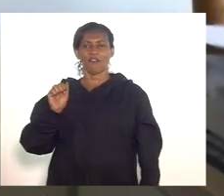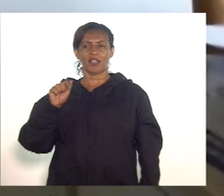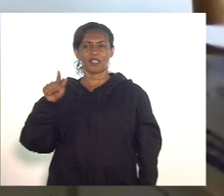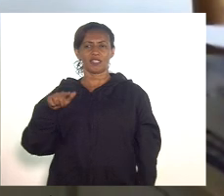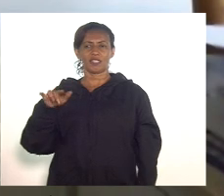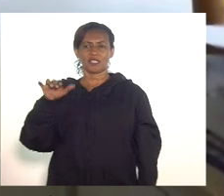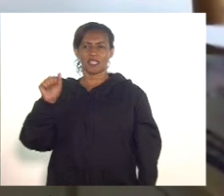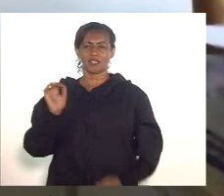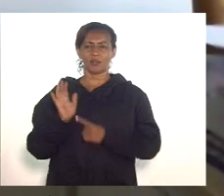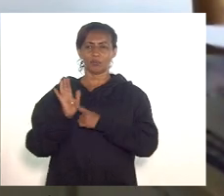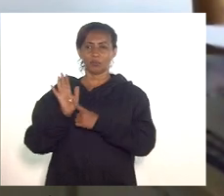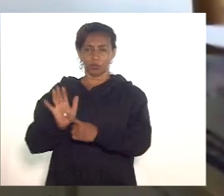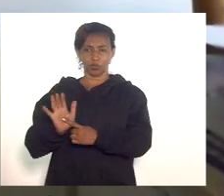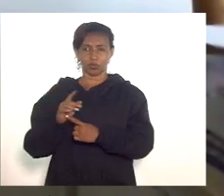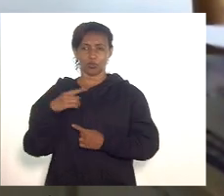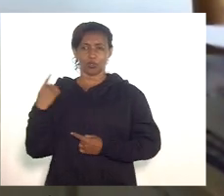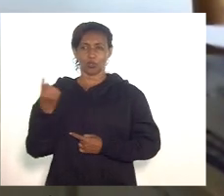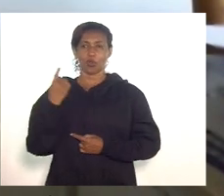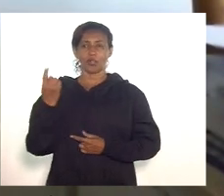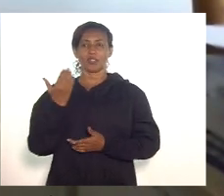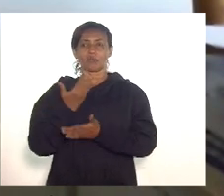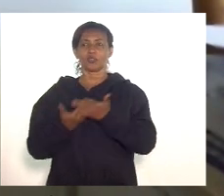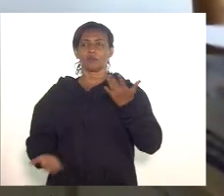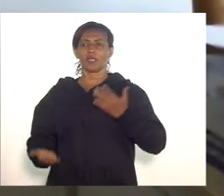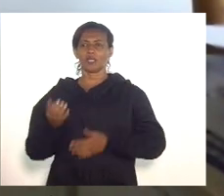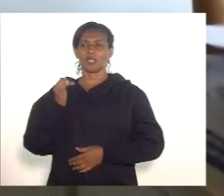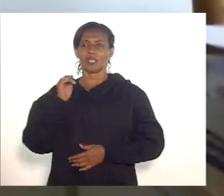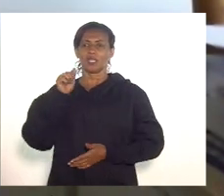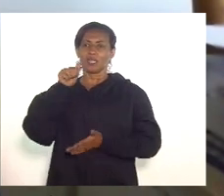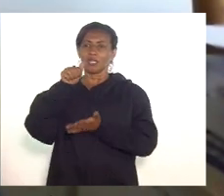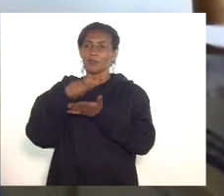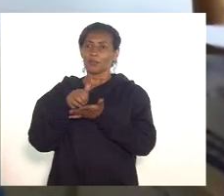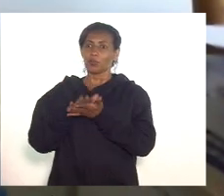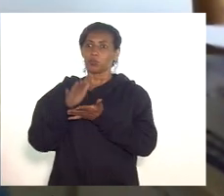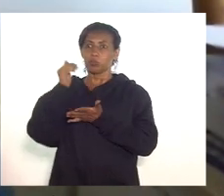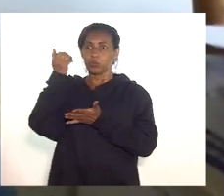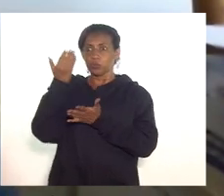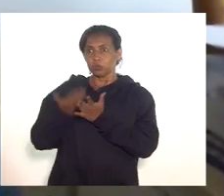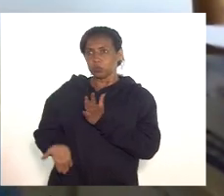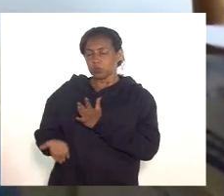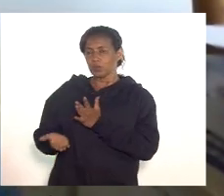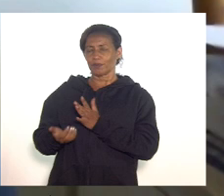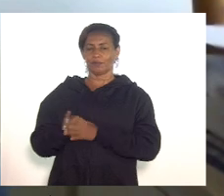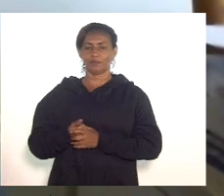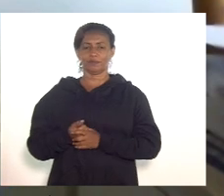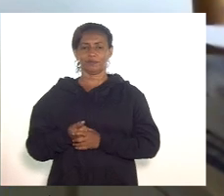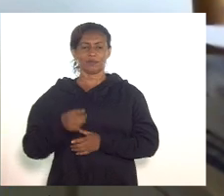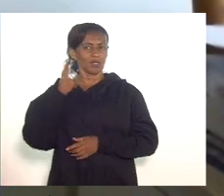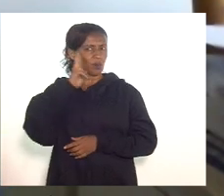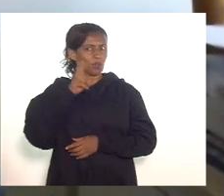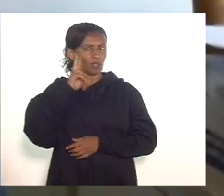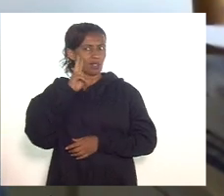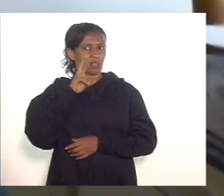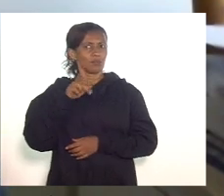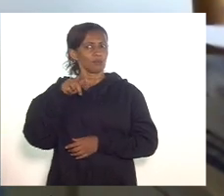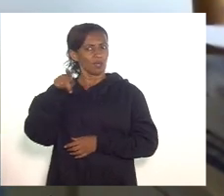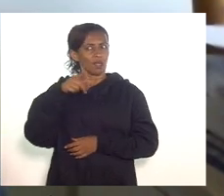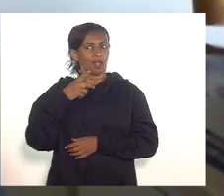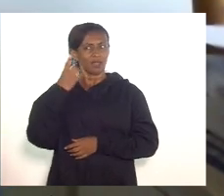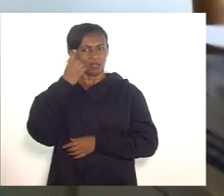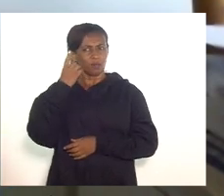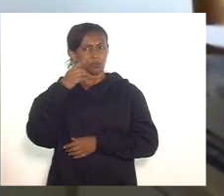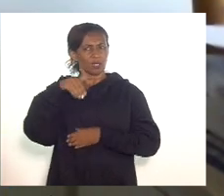apresentou que nós teríamos perda de receita deputada Marta Rocha me lembro bem ela até votou nesse sentido também